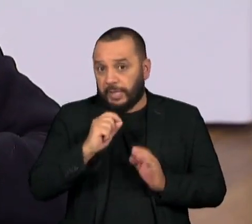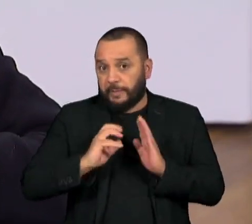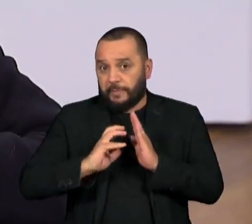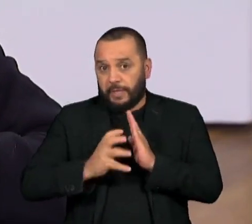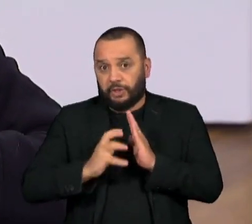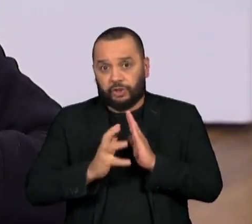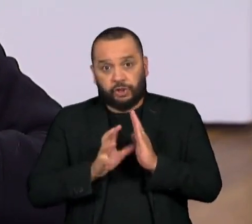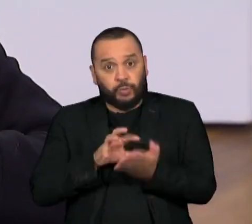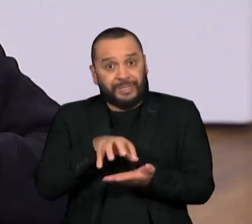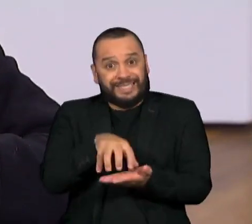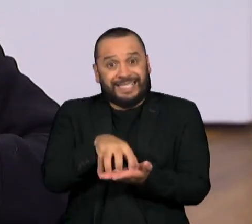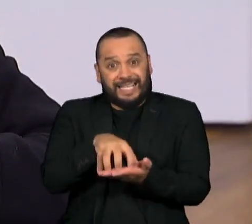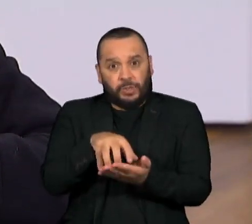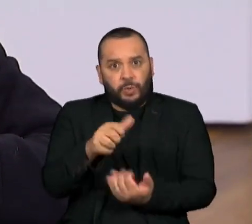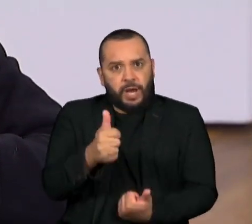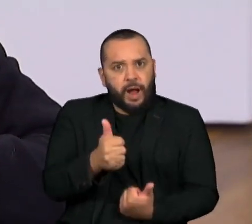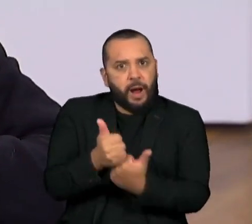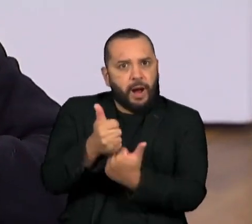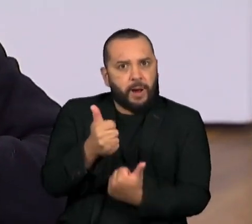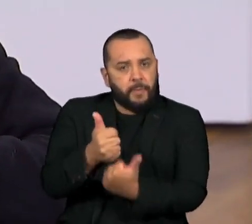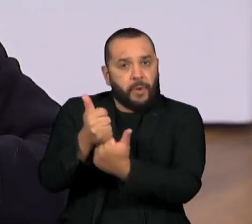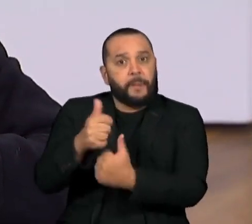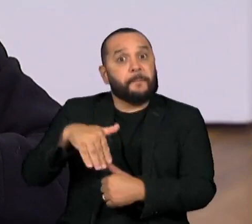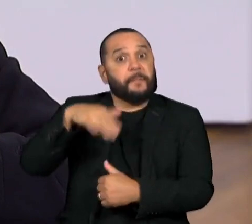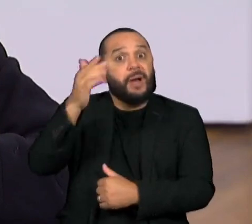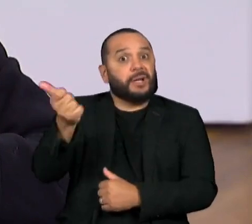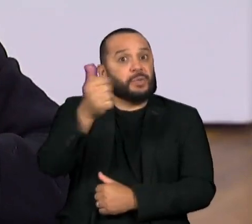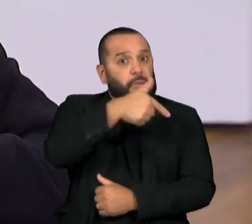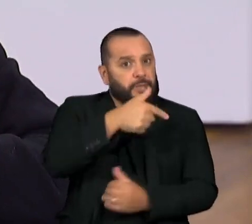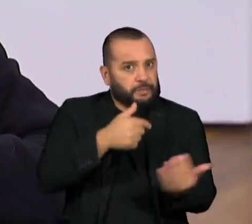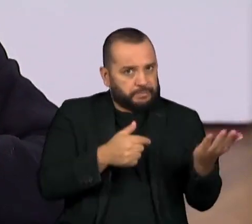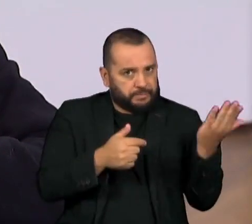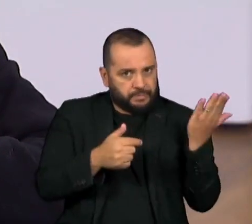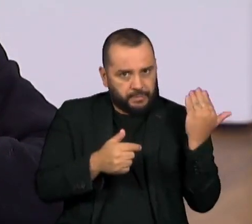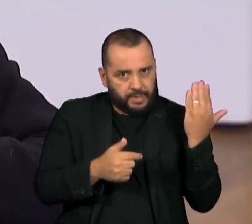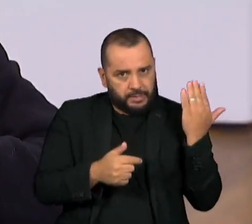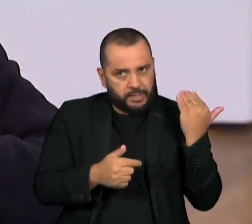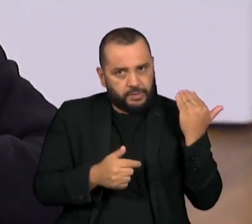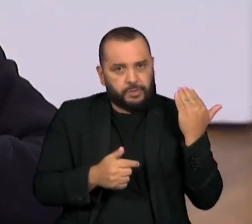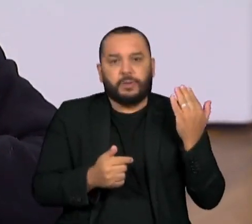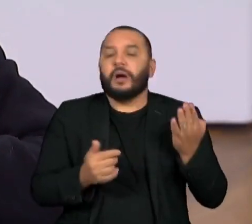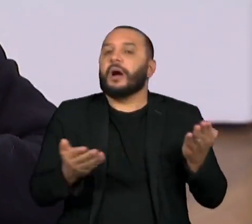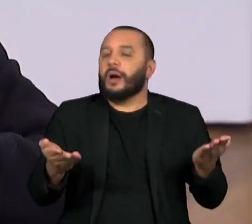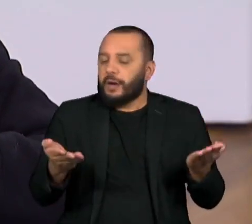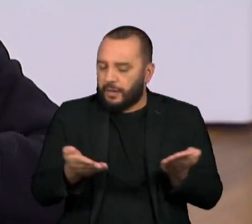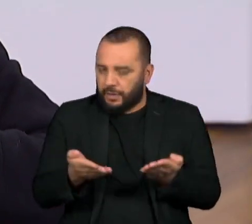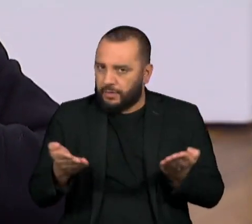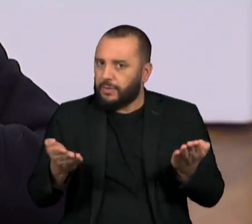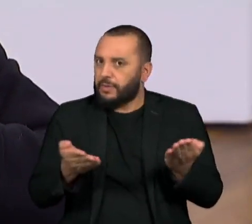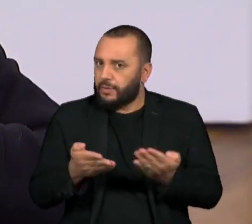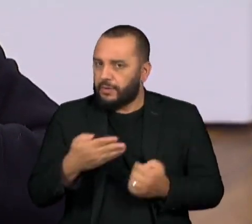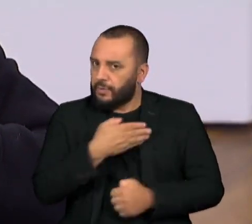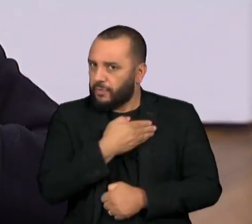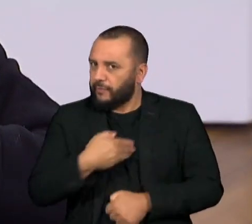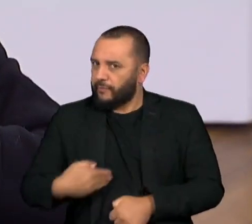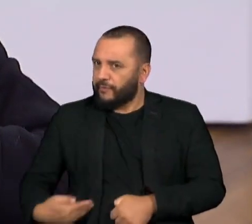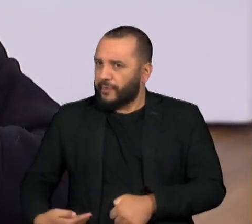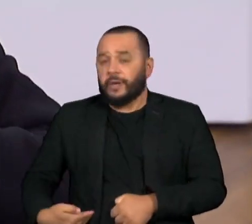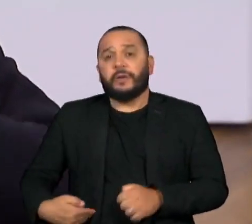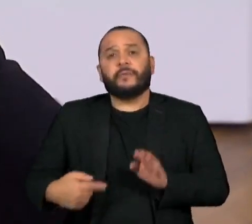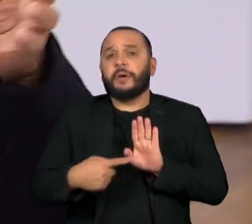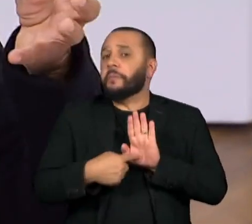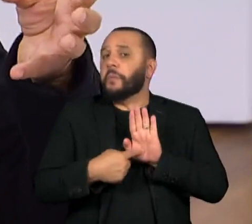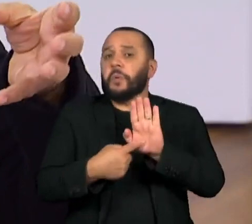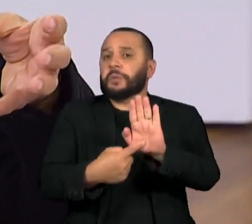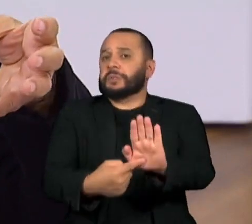centro político maior do que antes. Tanto que agora, possivelmente, o governo não vai se apresentar